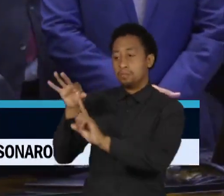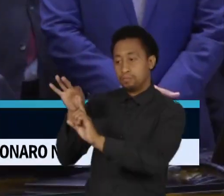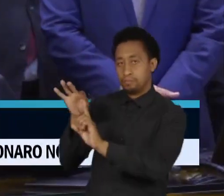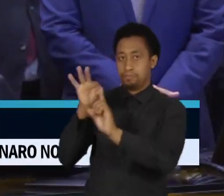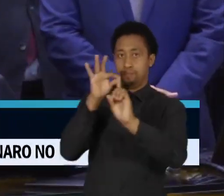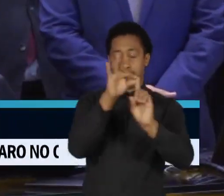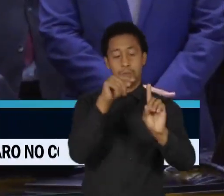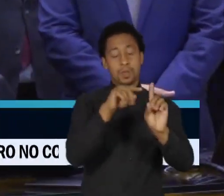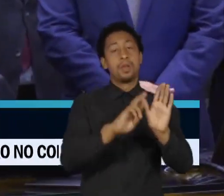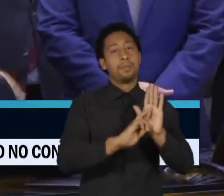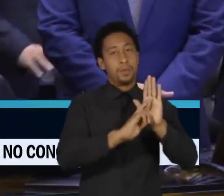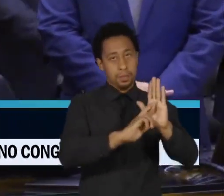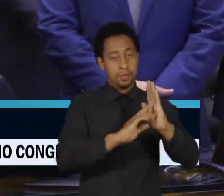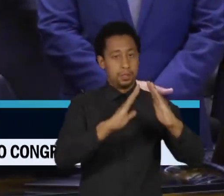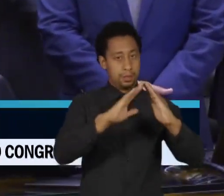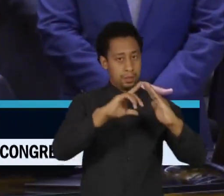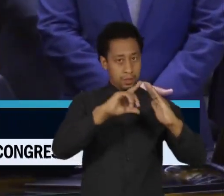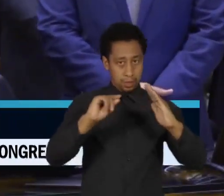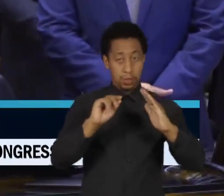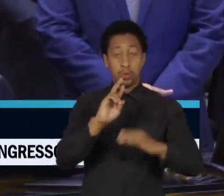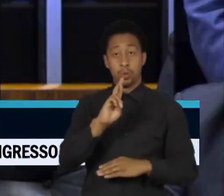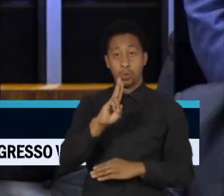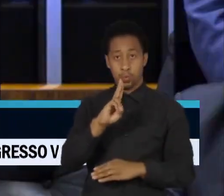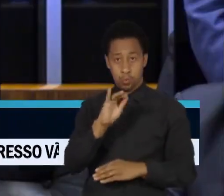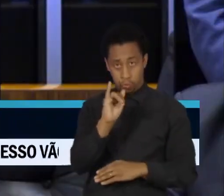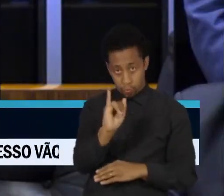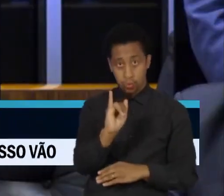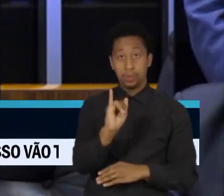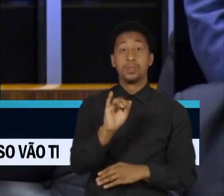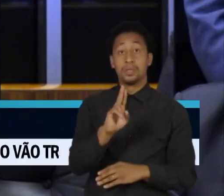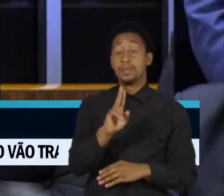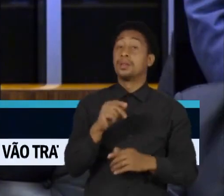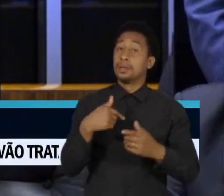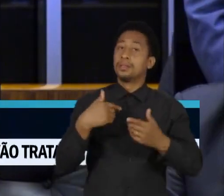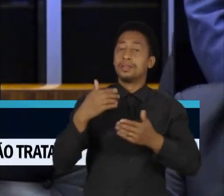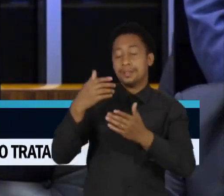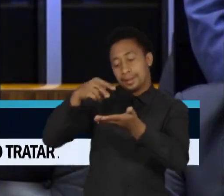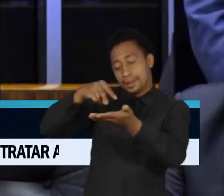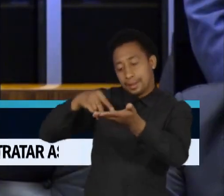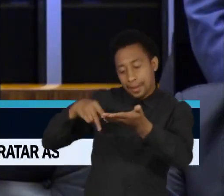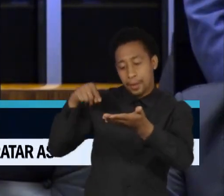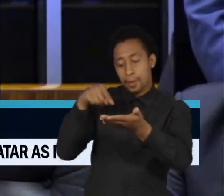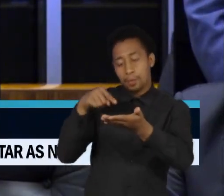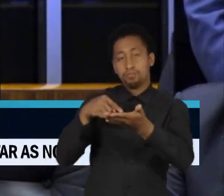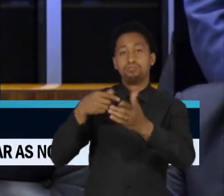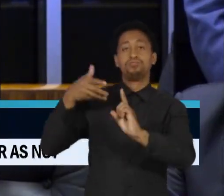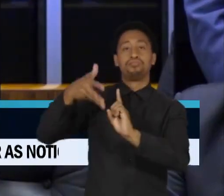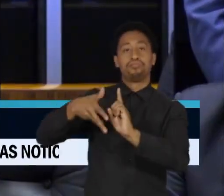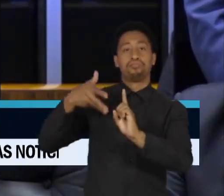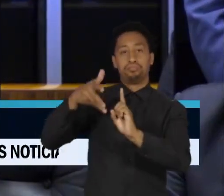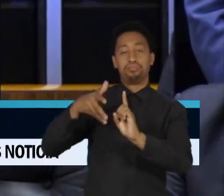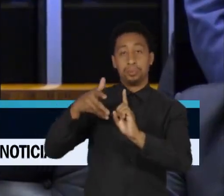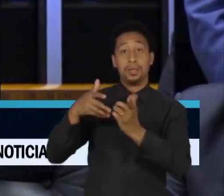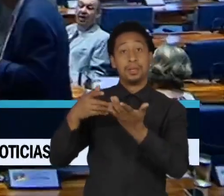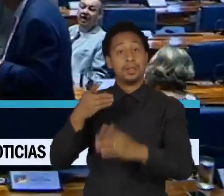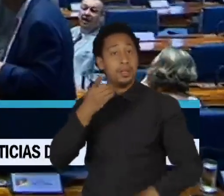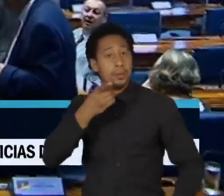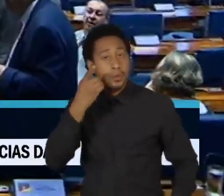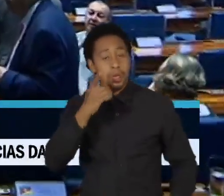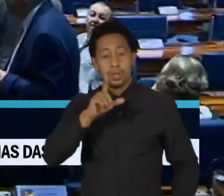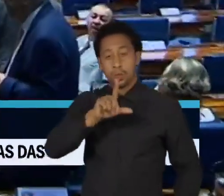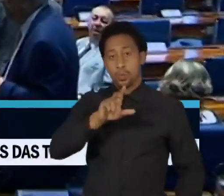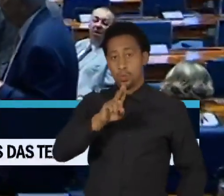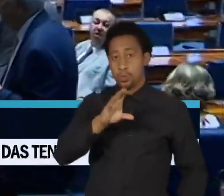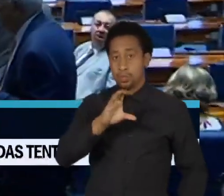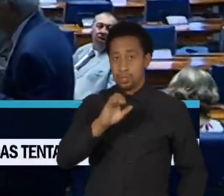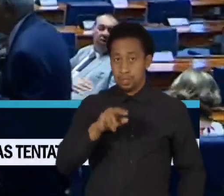ministro da Casa Civil, Rui Costa, um discurso que foi lido pelo primeiro secretário do Congresso, deputado Luciano Bivar. Mais